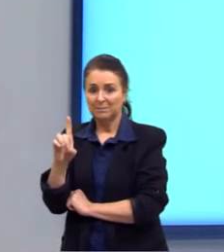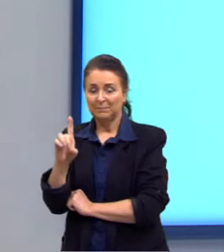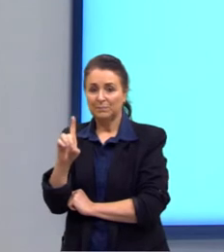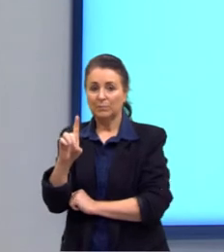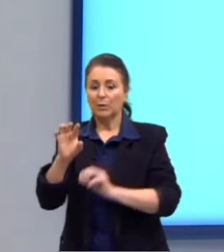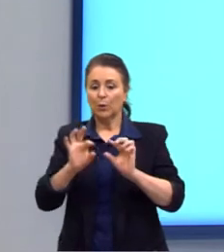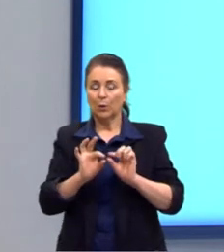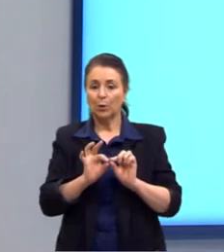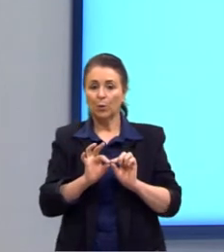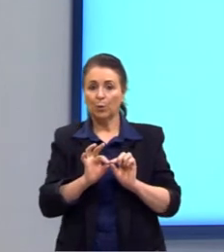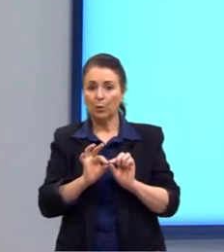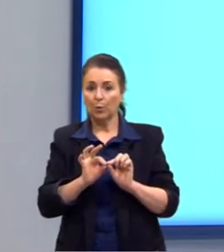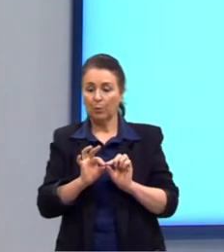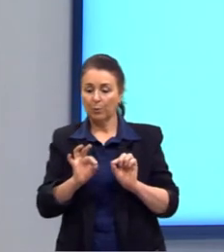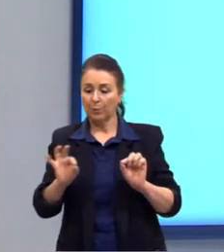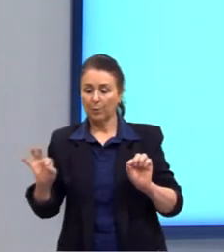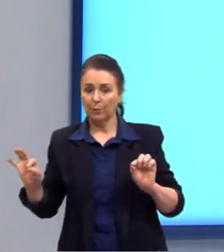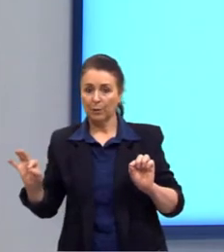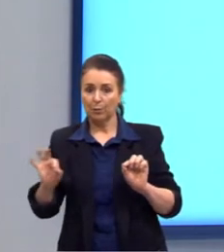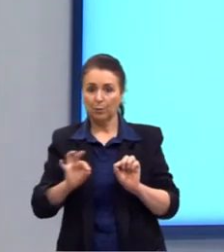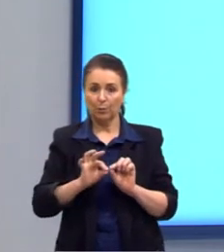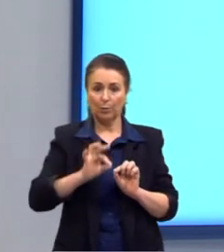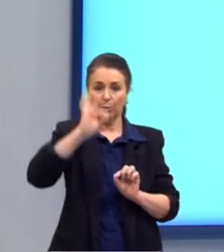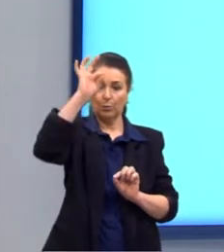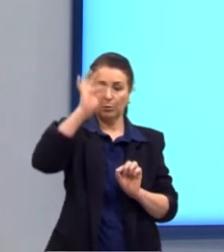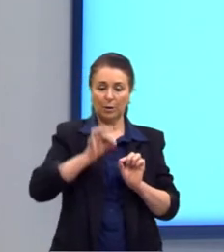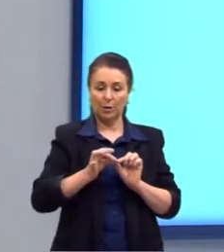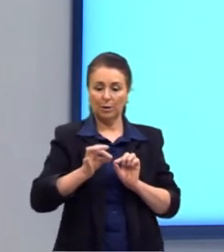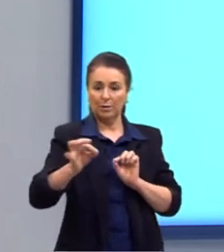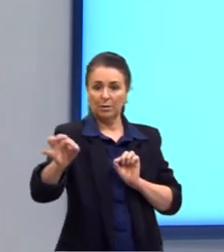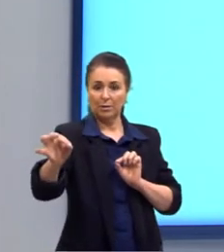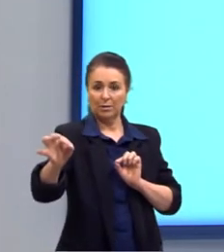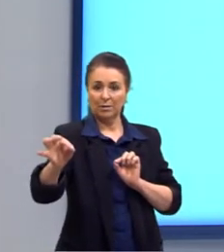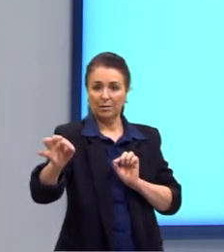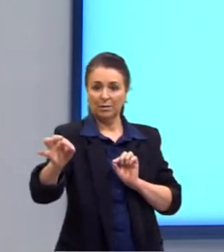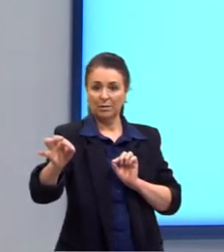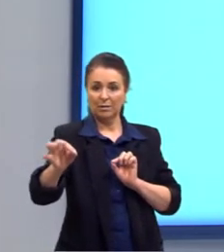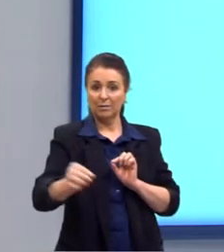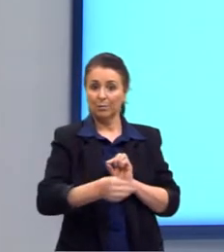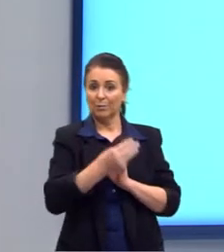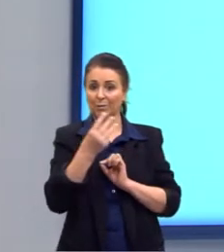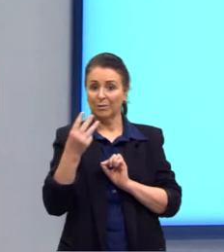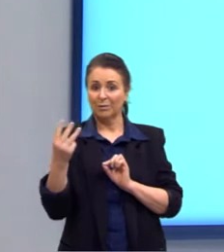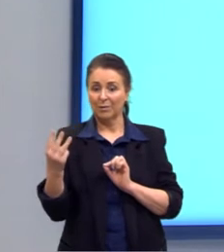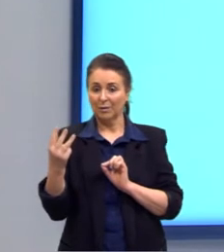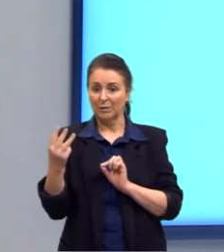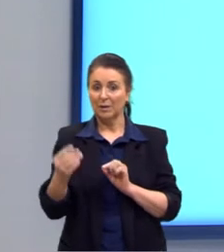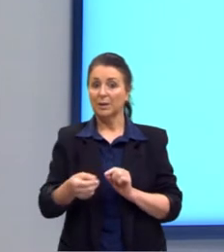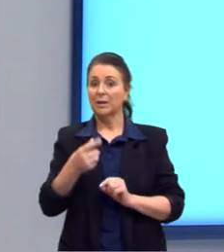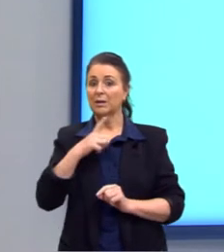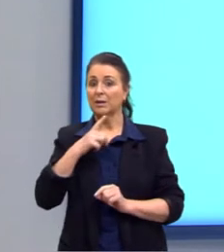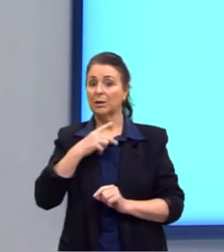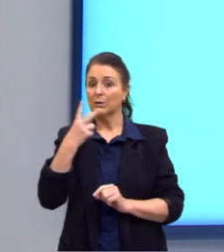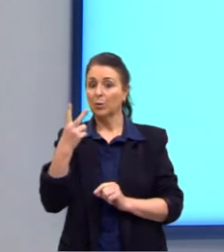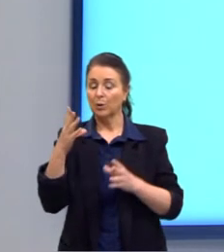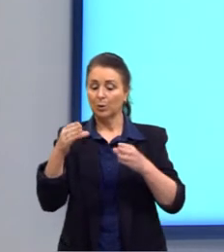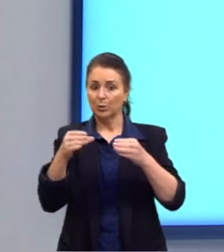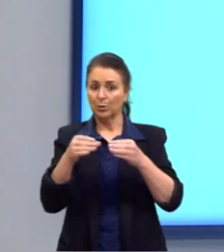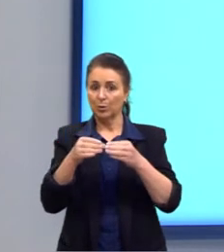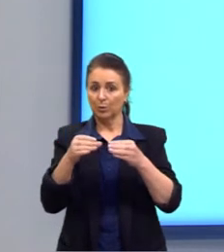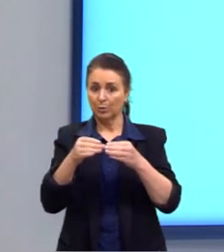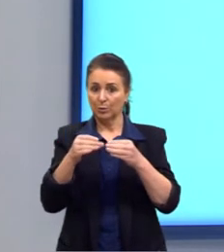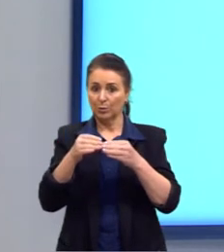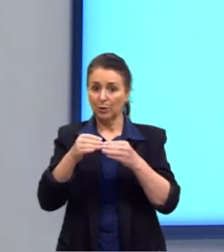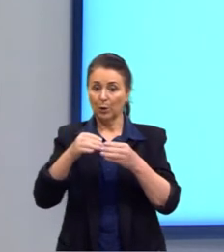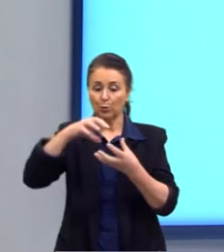Comprimento, altura e largura. Essas figuras, elas são divididas em dois grupos. Os chamados corpos